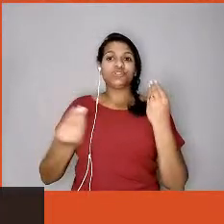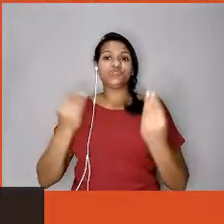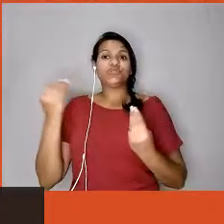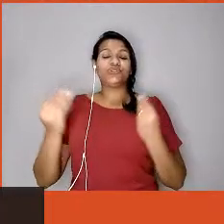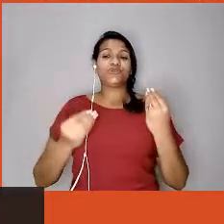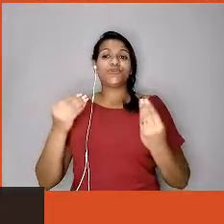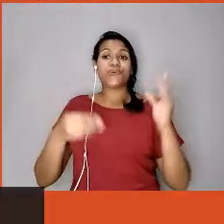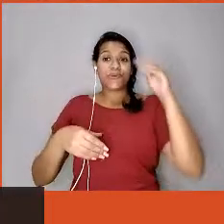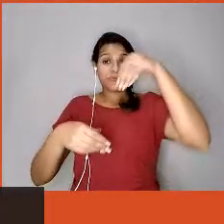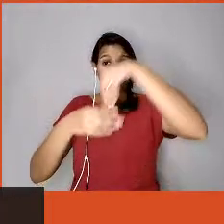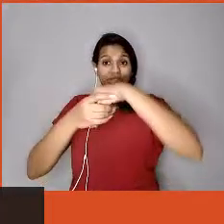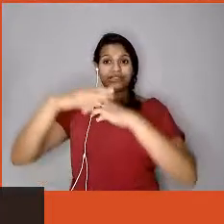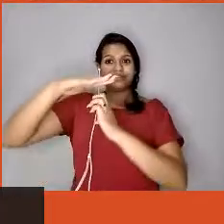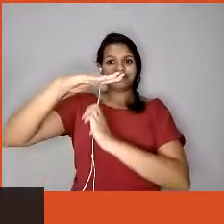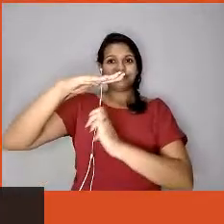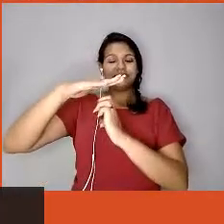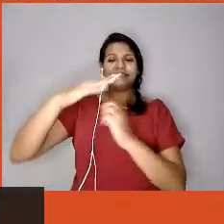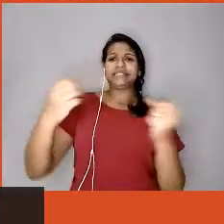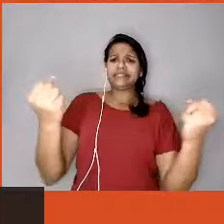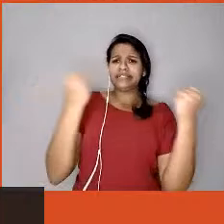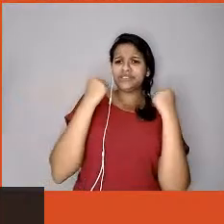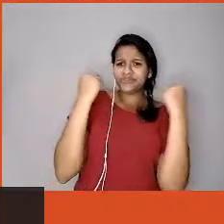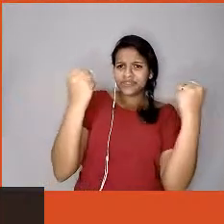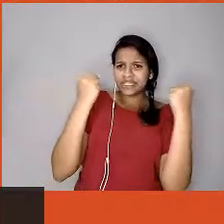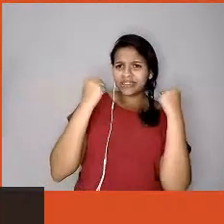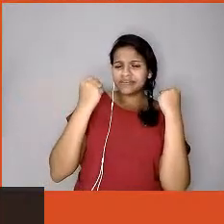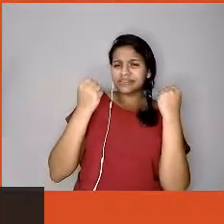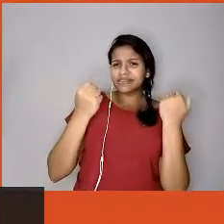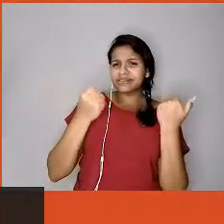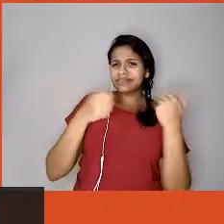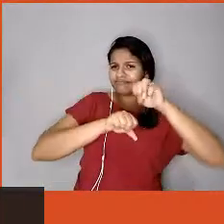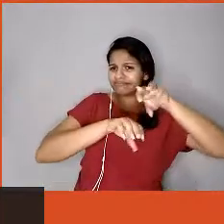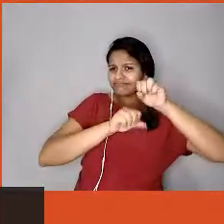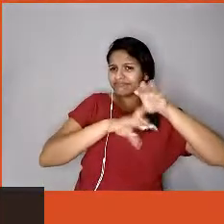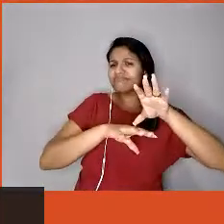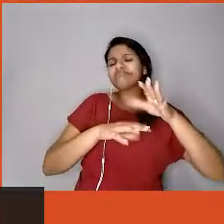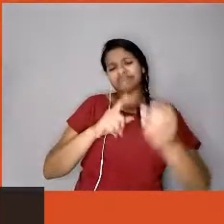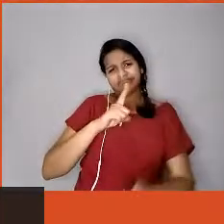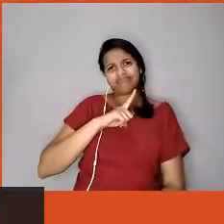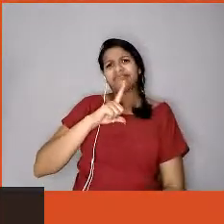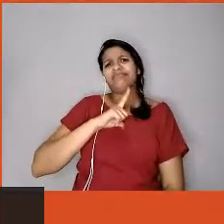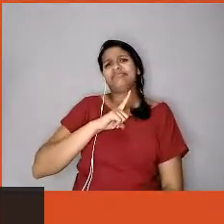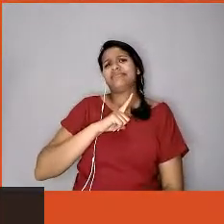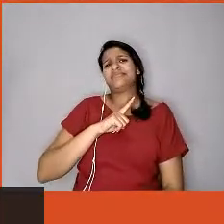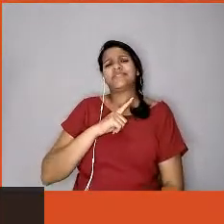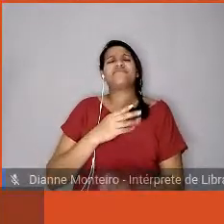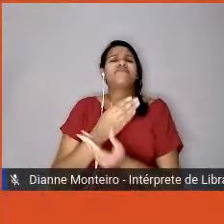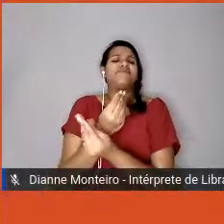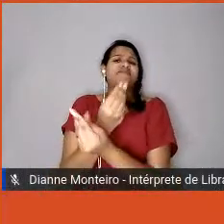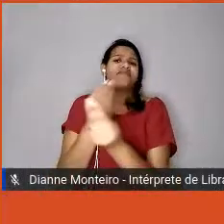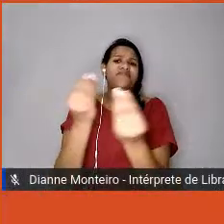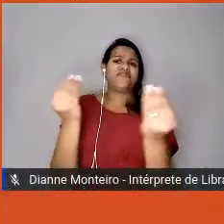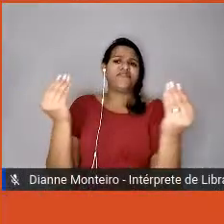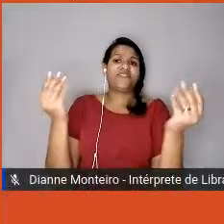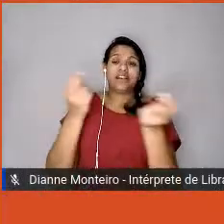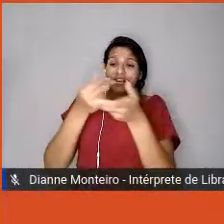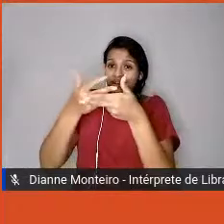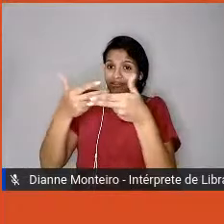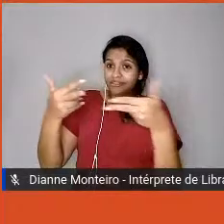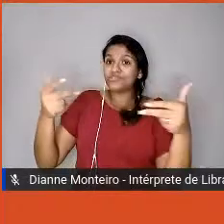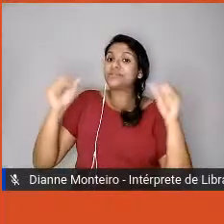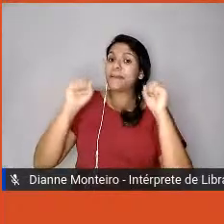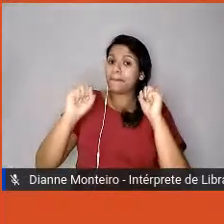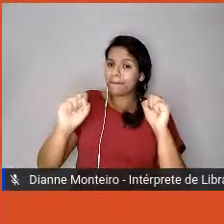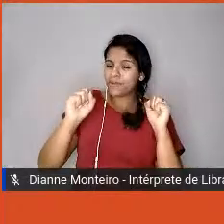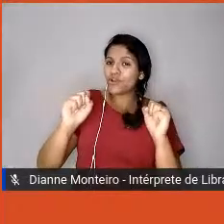dentro da área do bem-estar, né? Ela é multidimensional, consegue abranger tudo que nós comentamos aqui. Dentro das empresas,